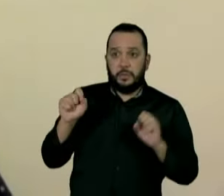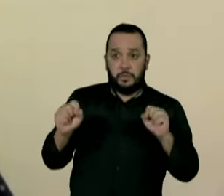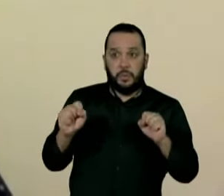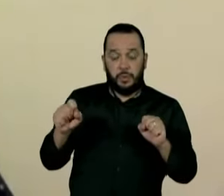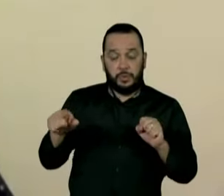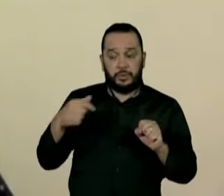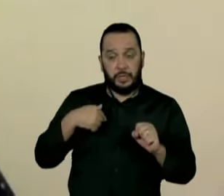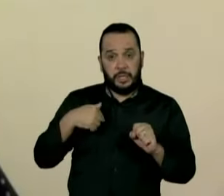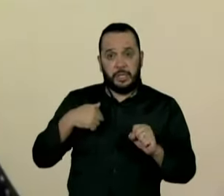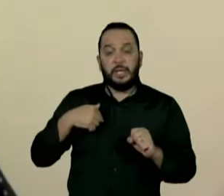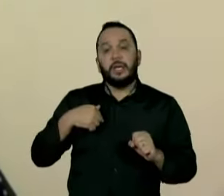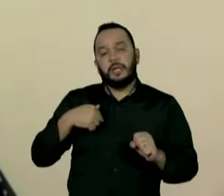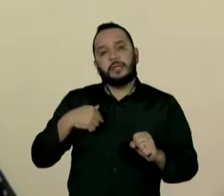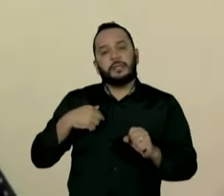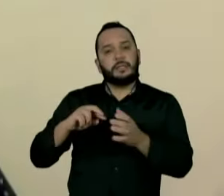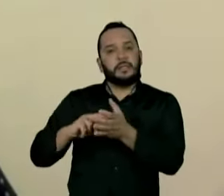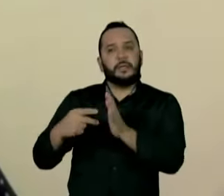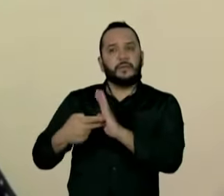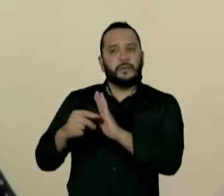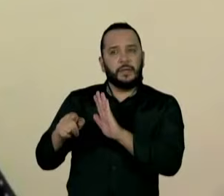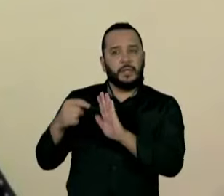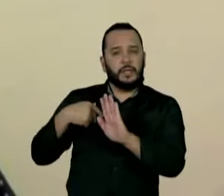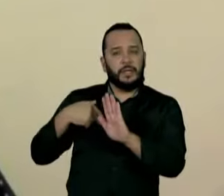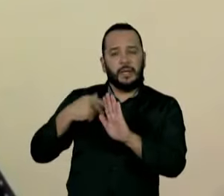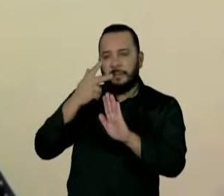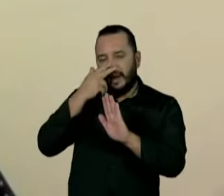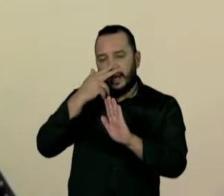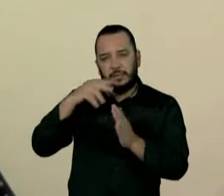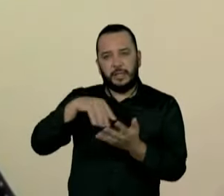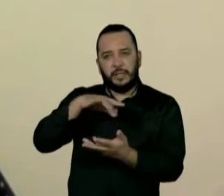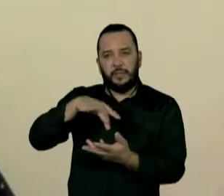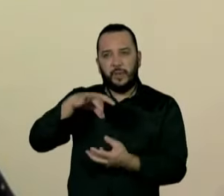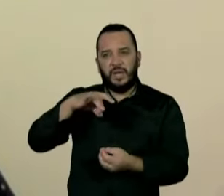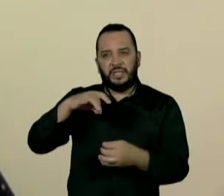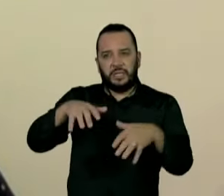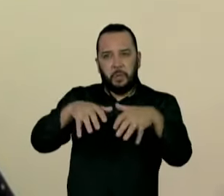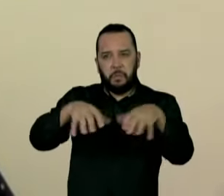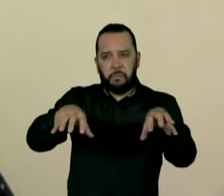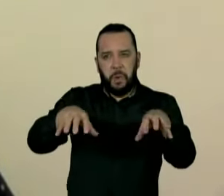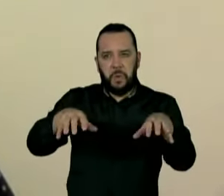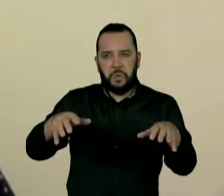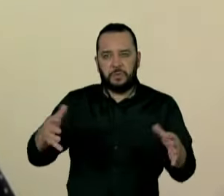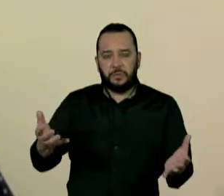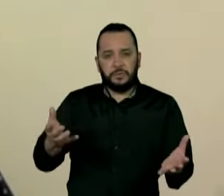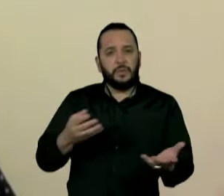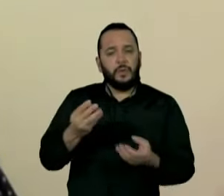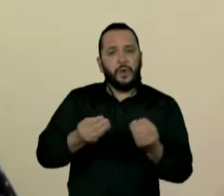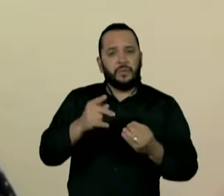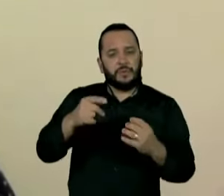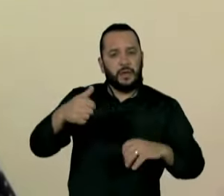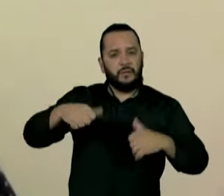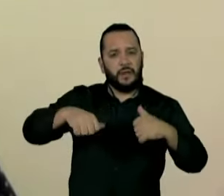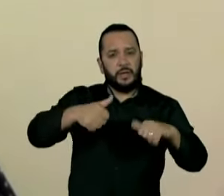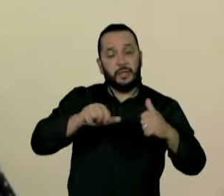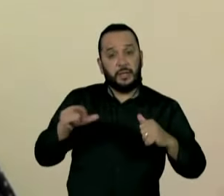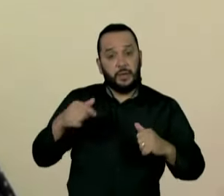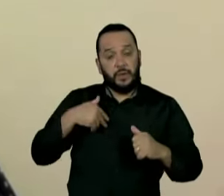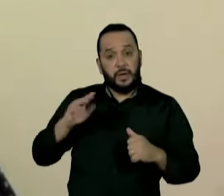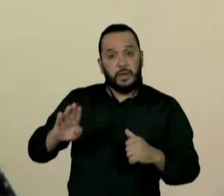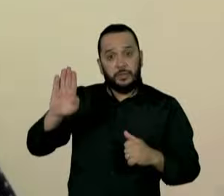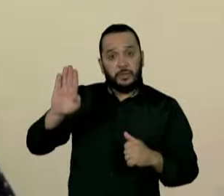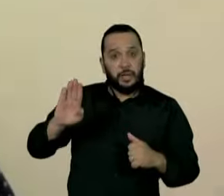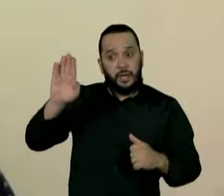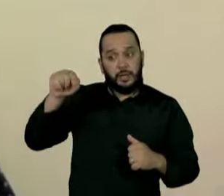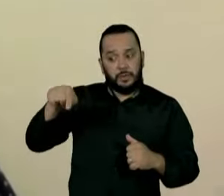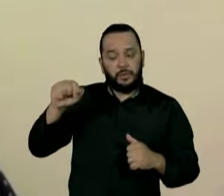representar uma ruptura à democracia. Eu queria aproveitar e perguntar como o senhor avalia o candidato do presidente Jair